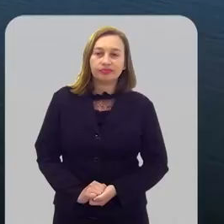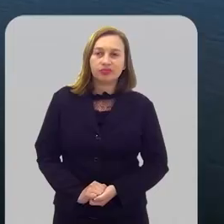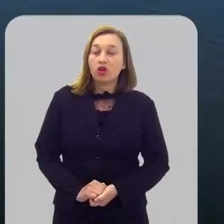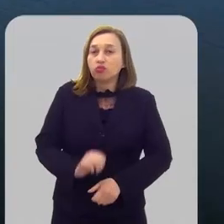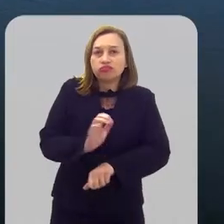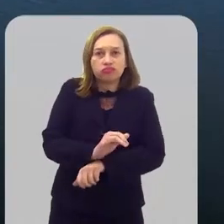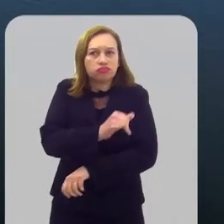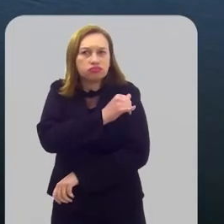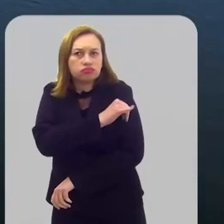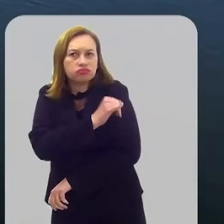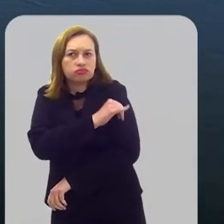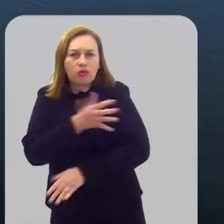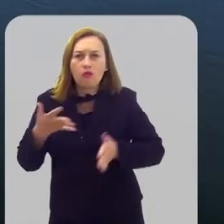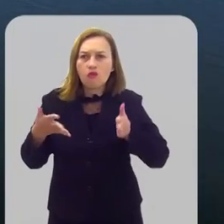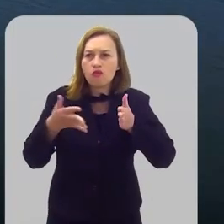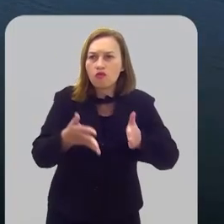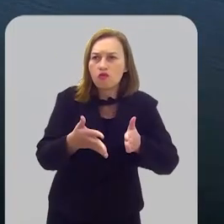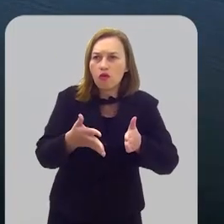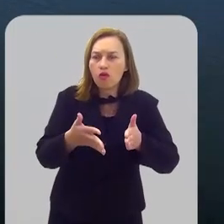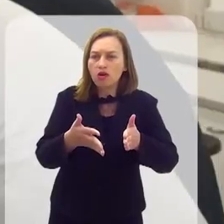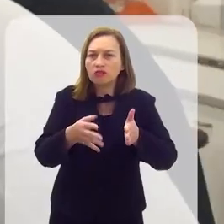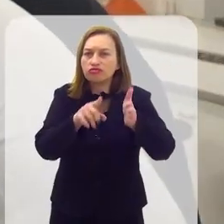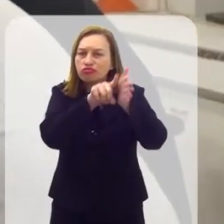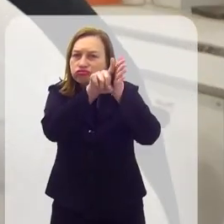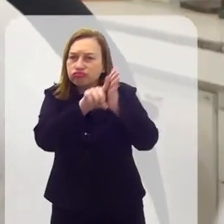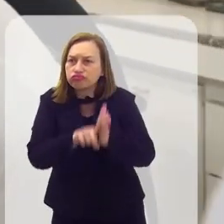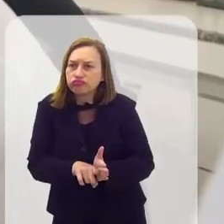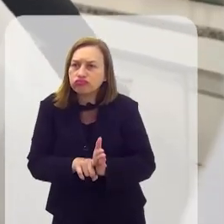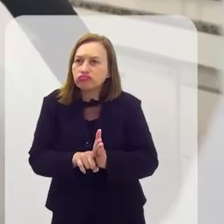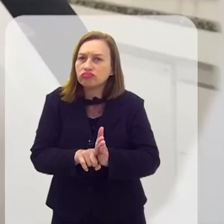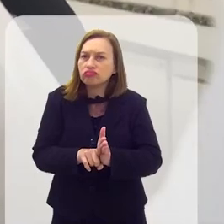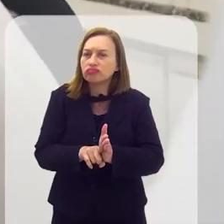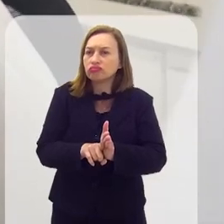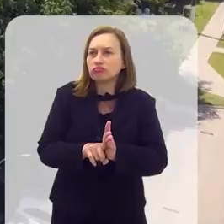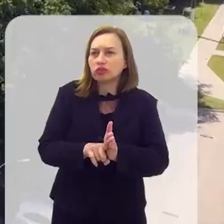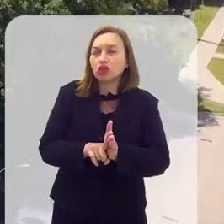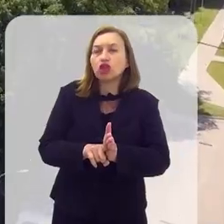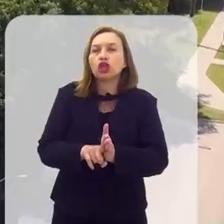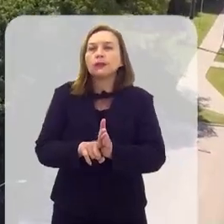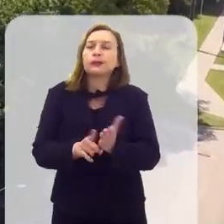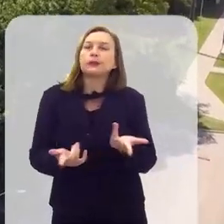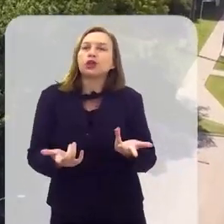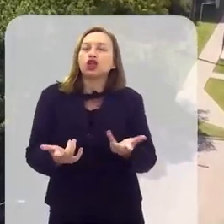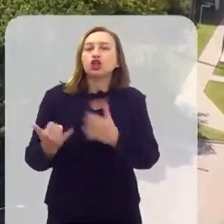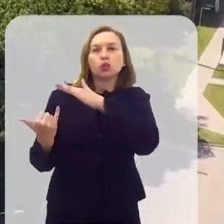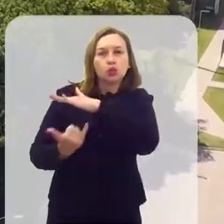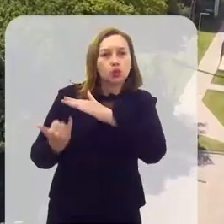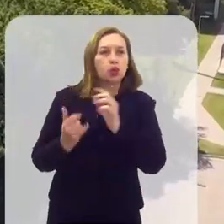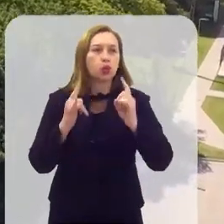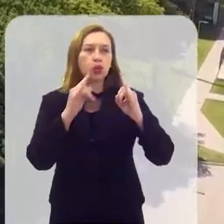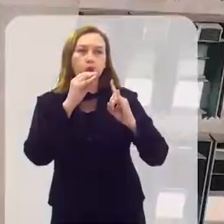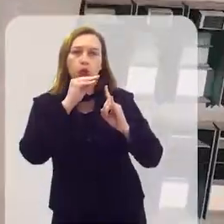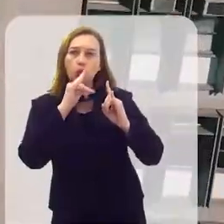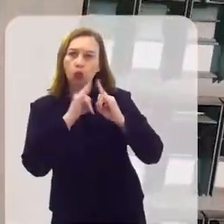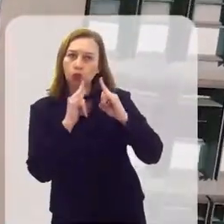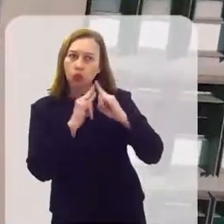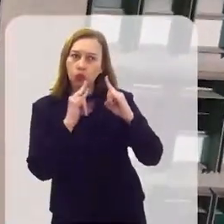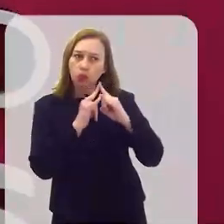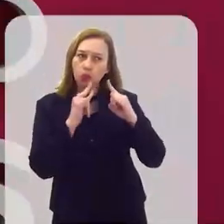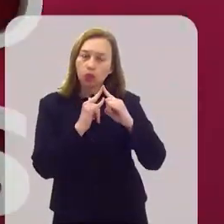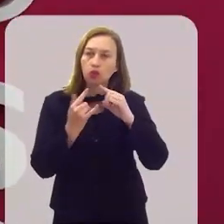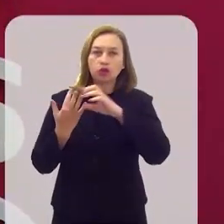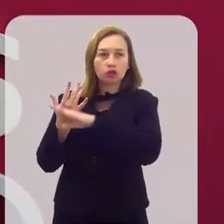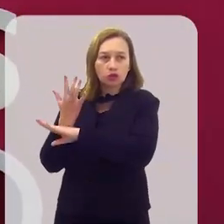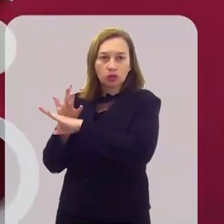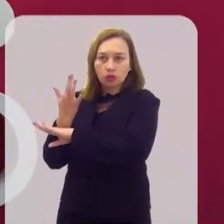O Estado do Rio concentra grandes centros de pesquisa e tecnologia. Instituições como Fiocruz, UERJ,